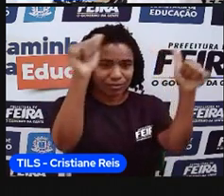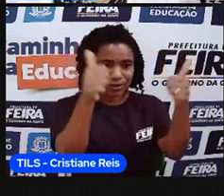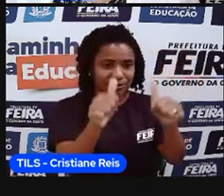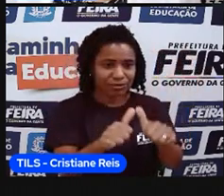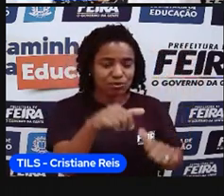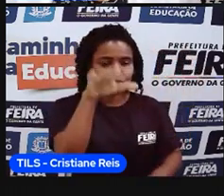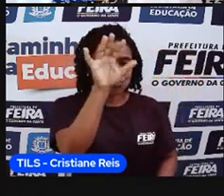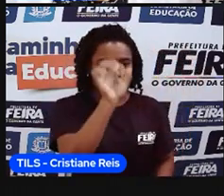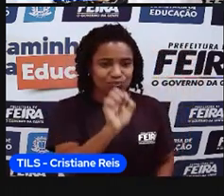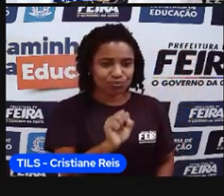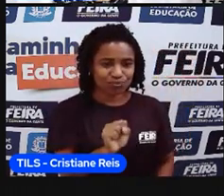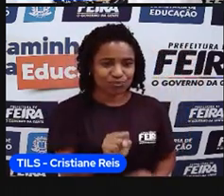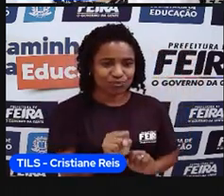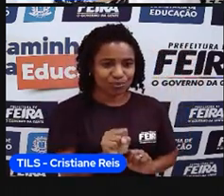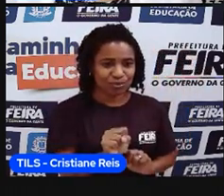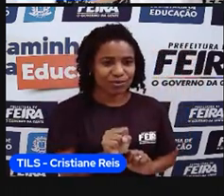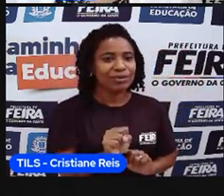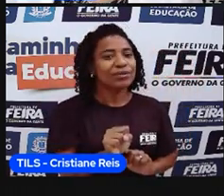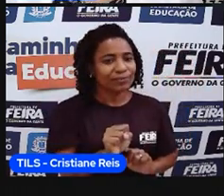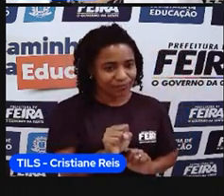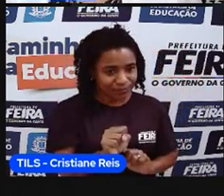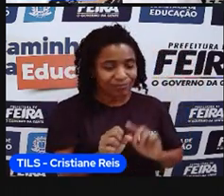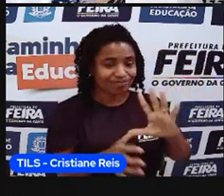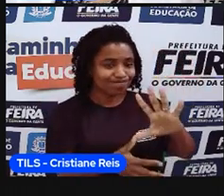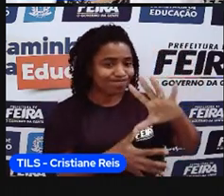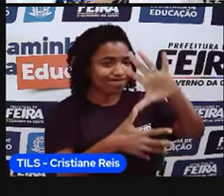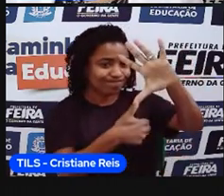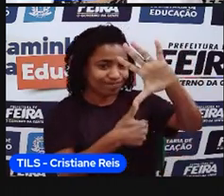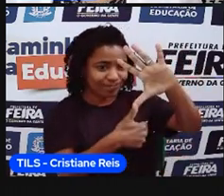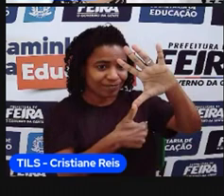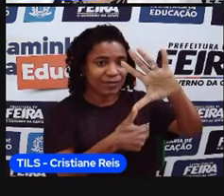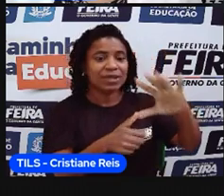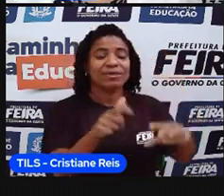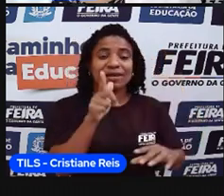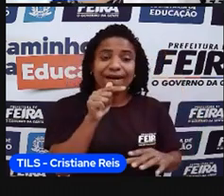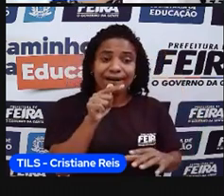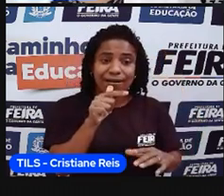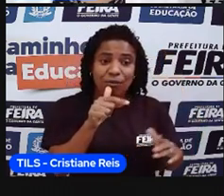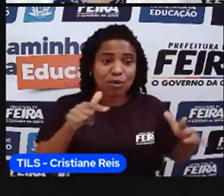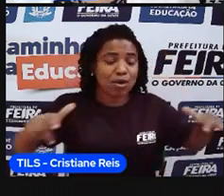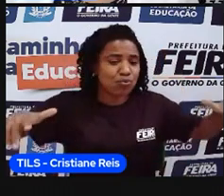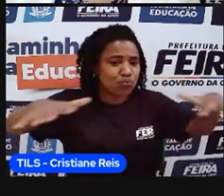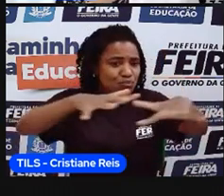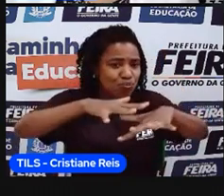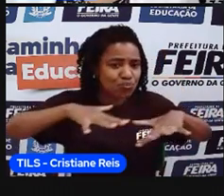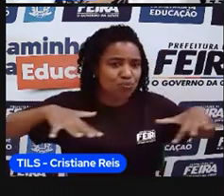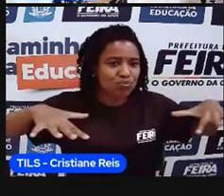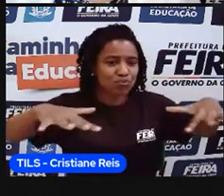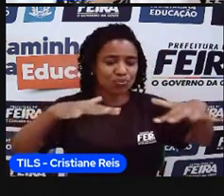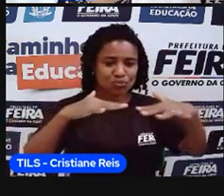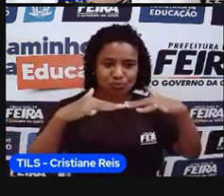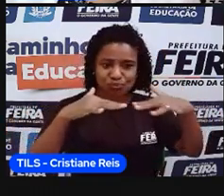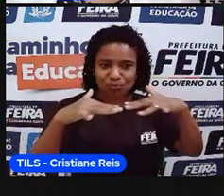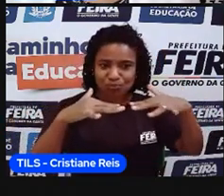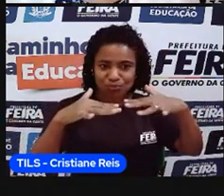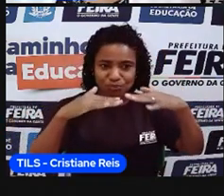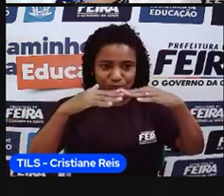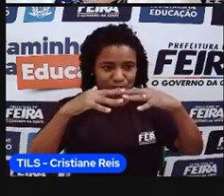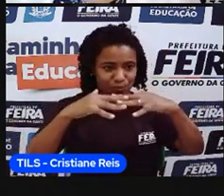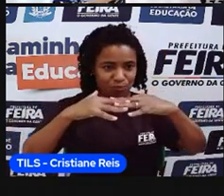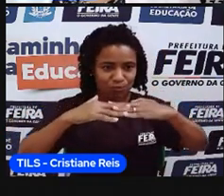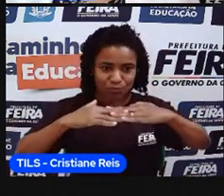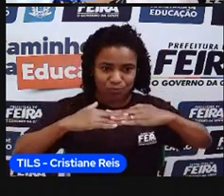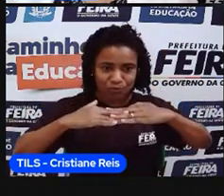sul. Por fim, a gente é banhado pelo Oceano Atlântico, a gente está no meio da placa sul-americana, por isso não temos